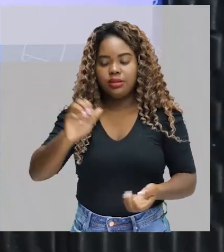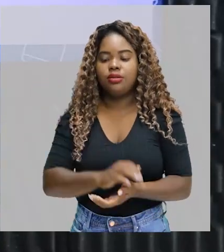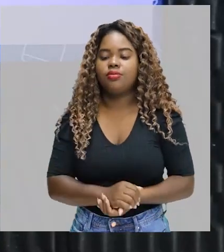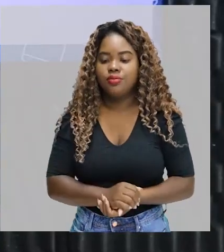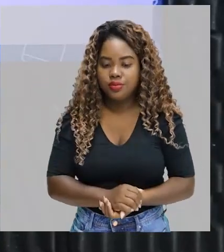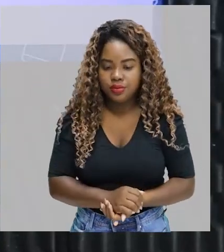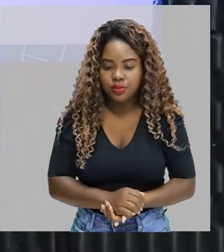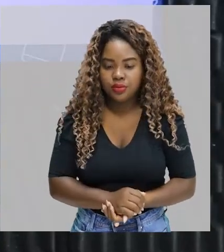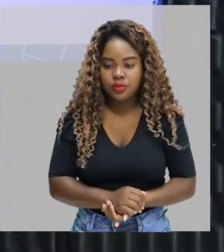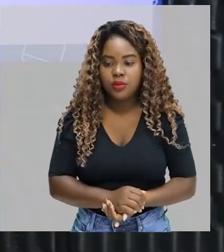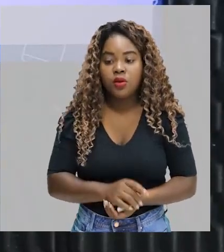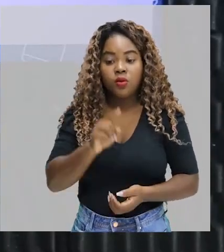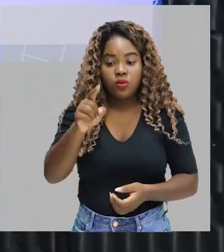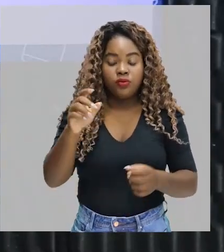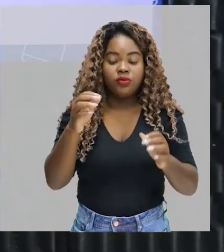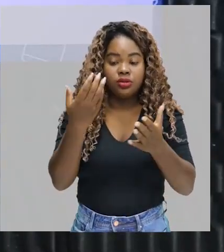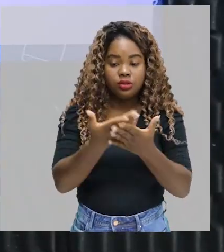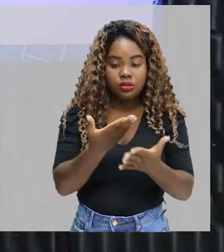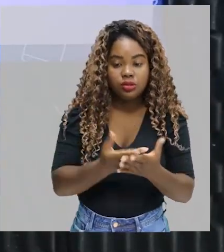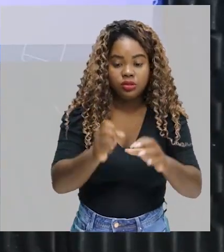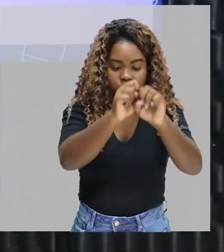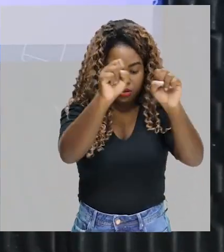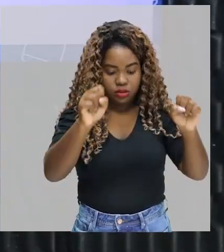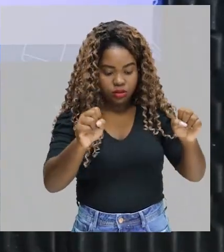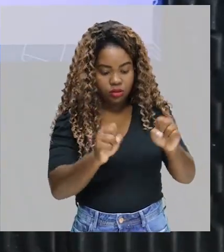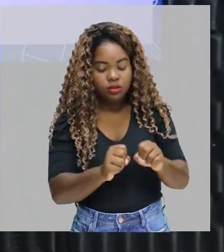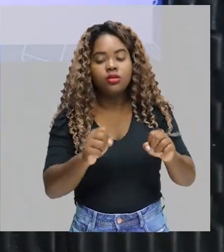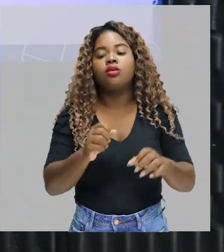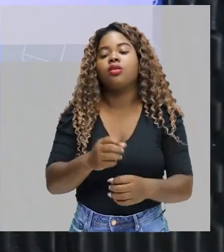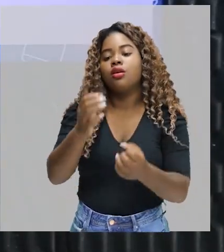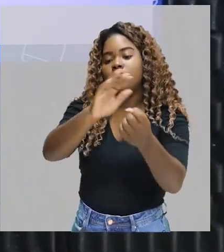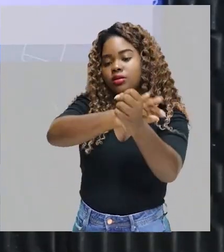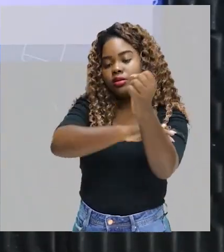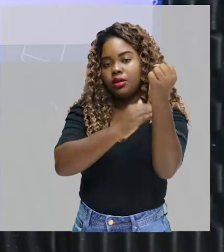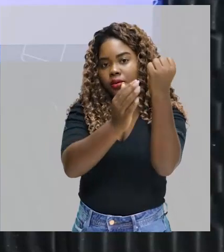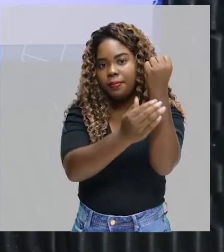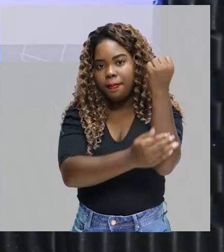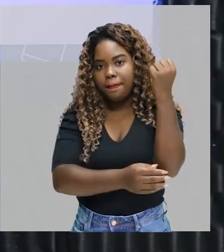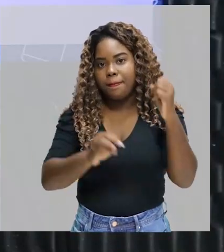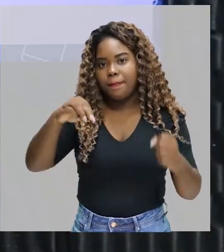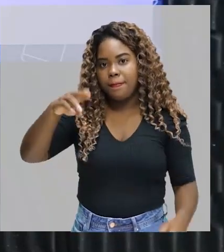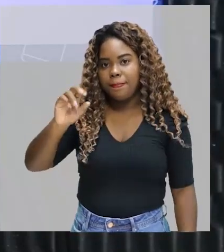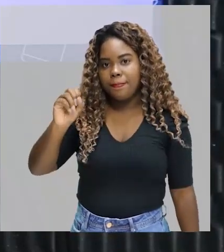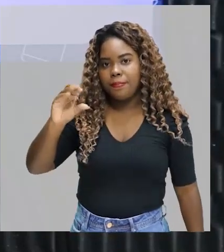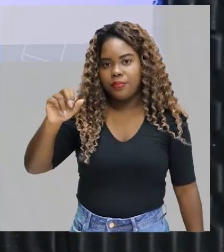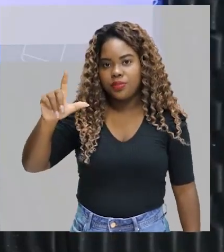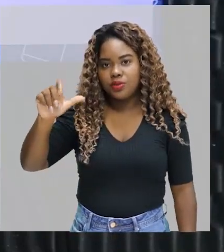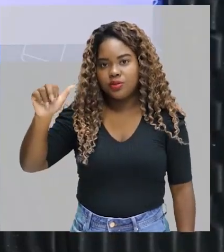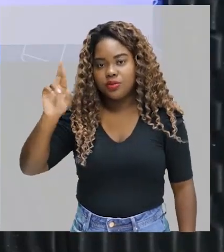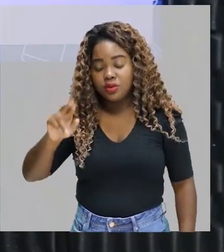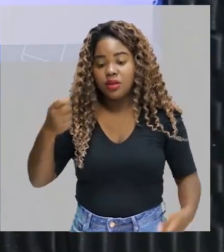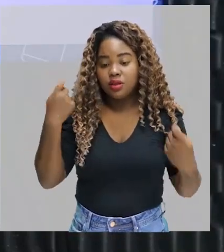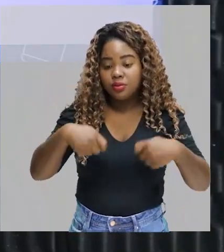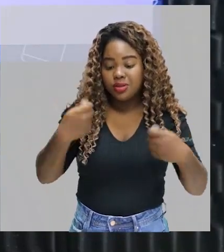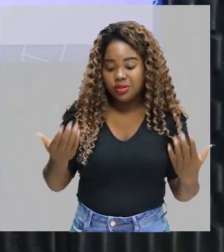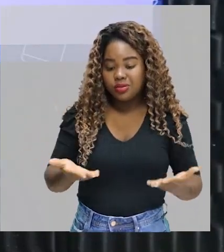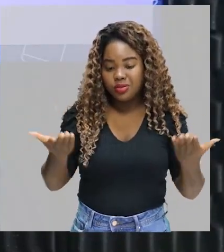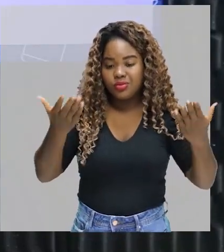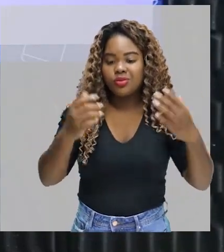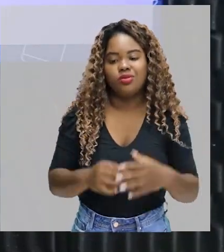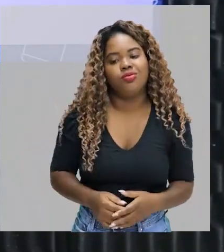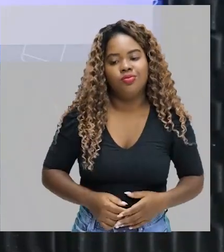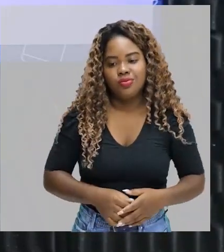estudarem sistema muscular, vocês vão ver que o sistema muscular necessita de estímulo para que ele tenha uma certa manutenção.